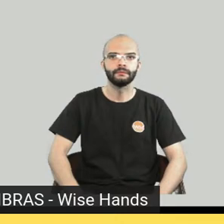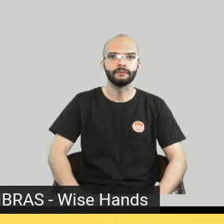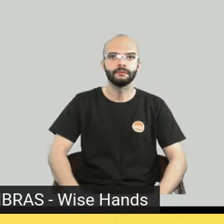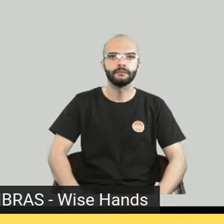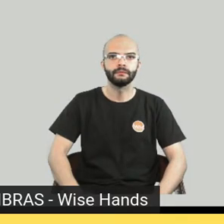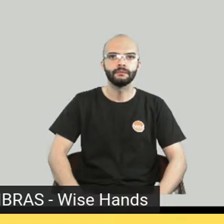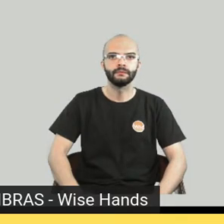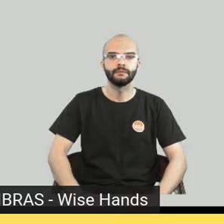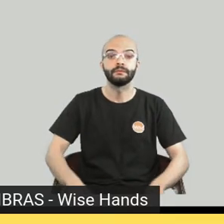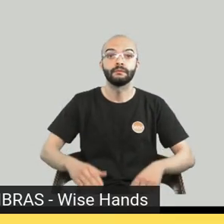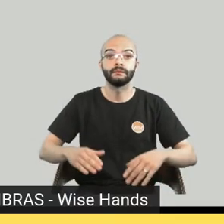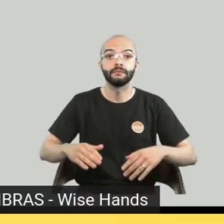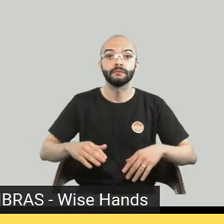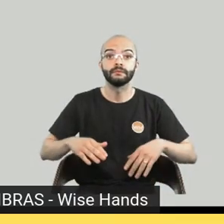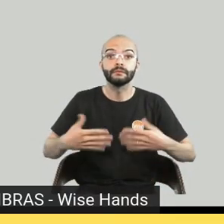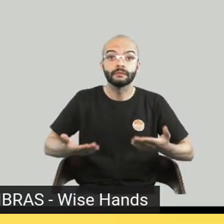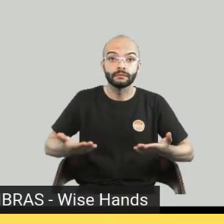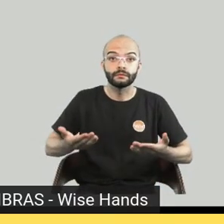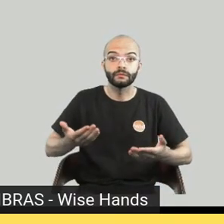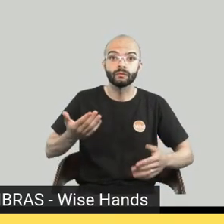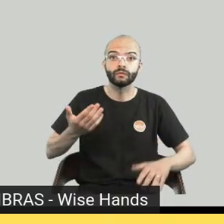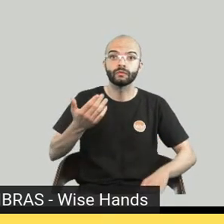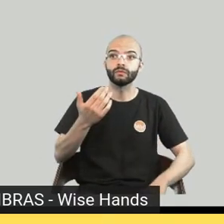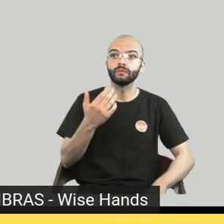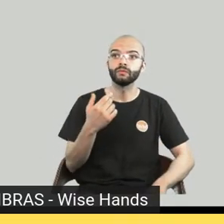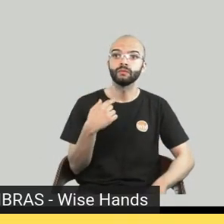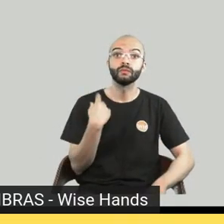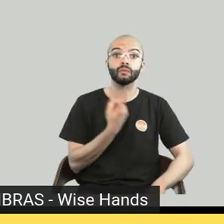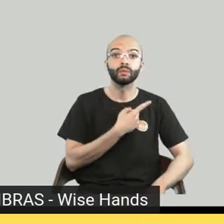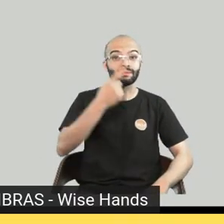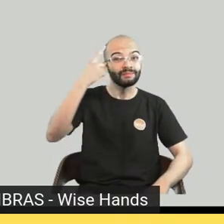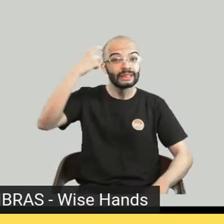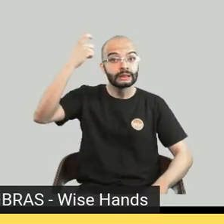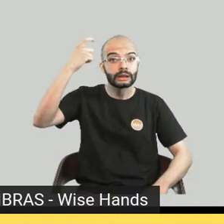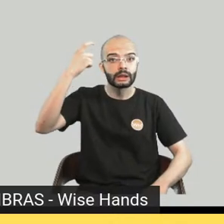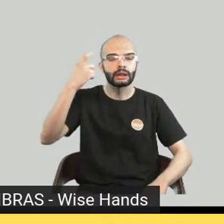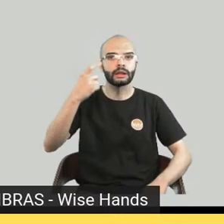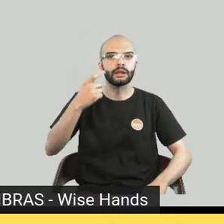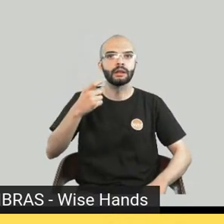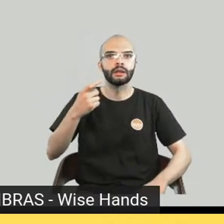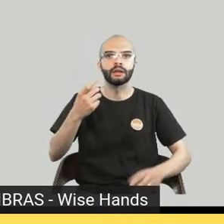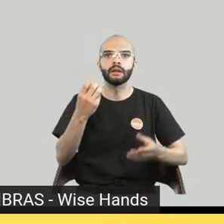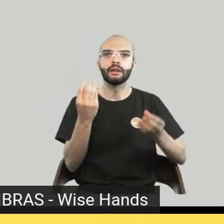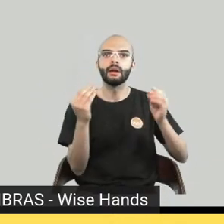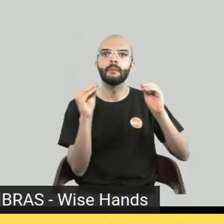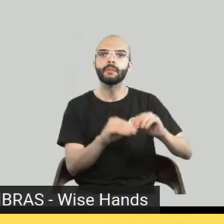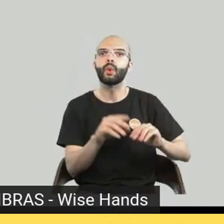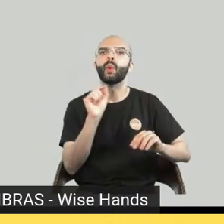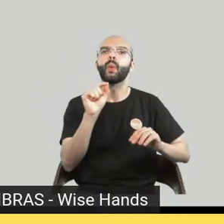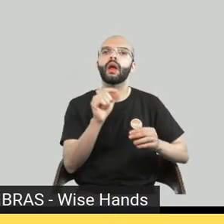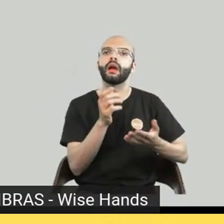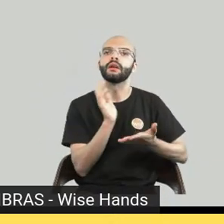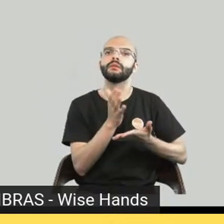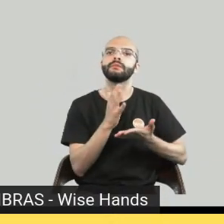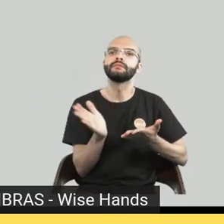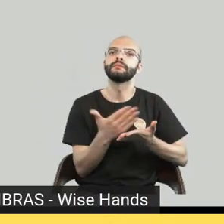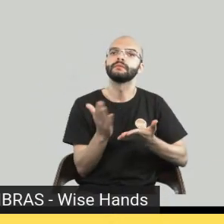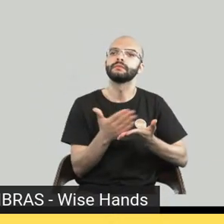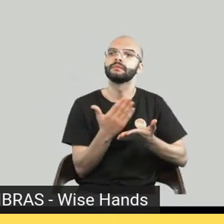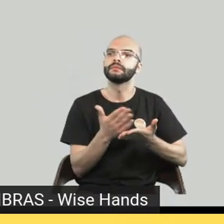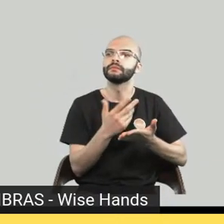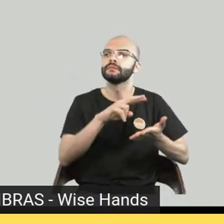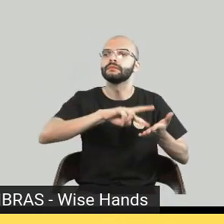a ideia que a gente colocou só para fechar era o que é o SLBOOK? O que ele tem de diferença dos demais?